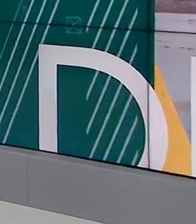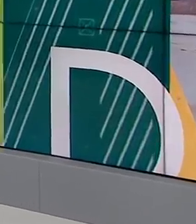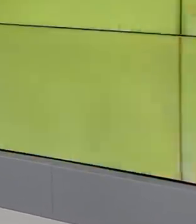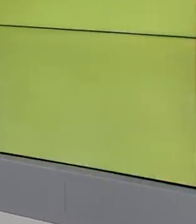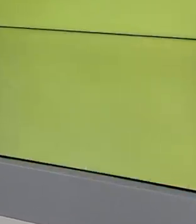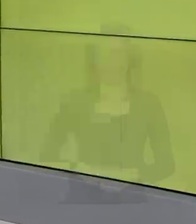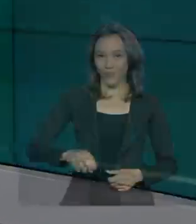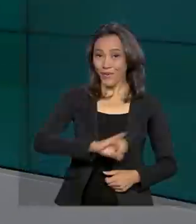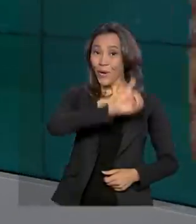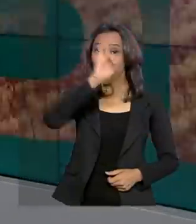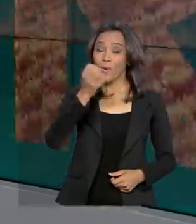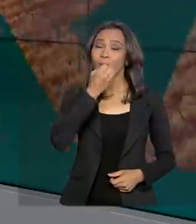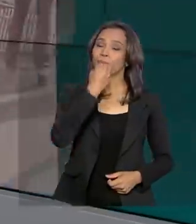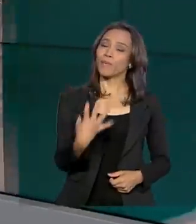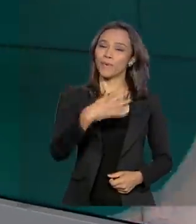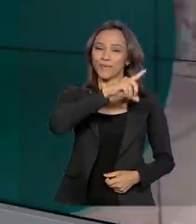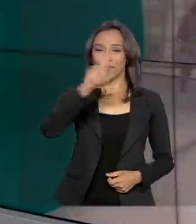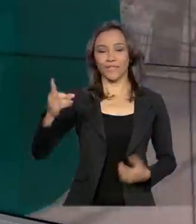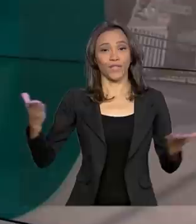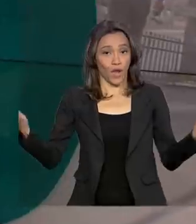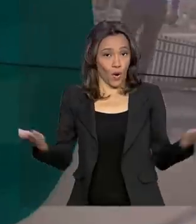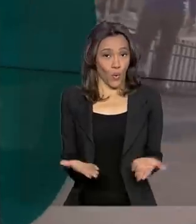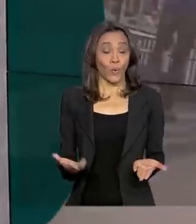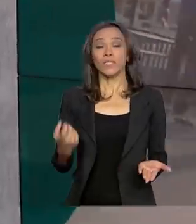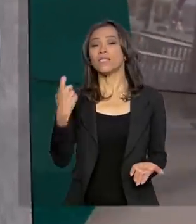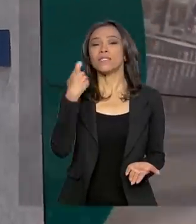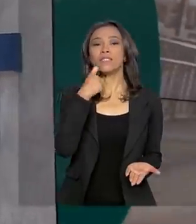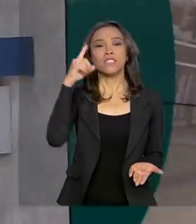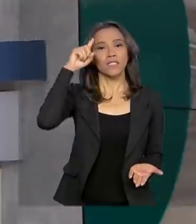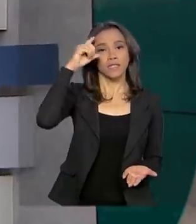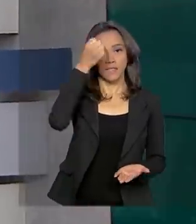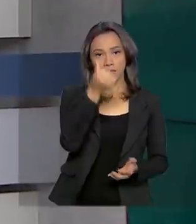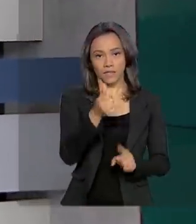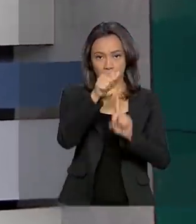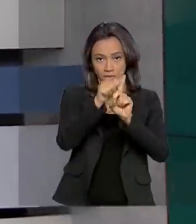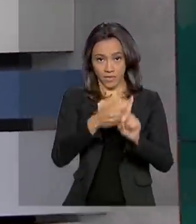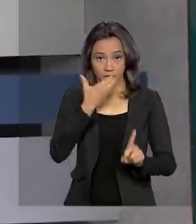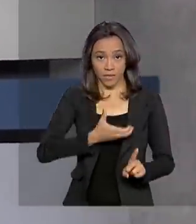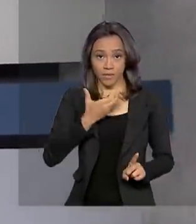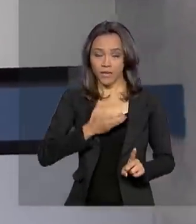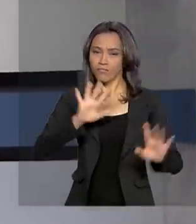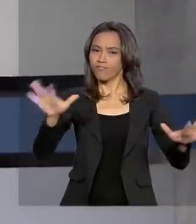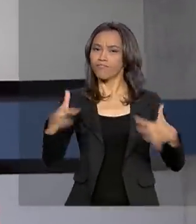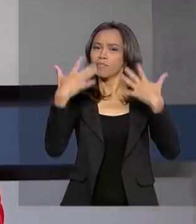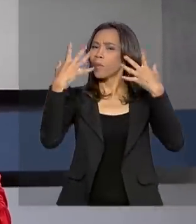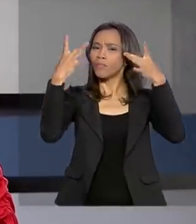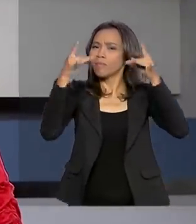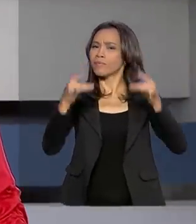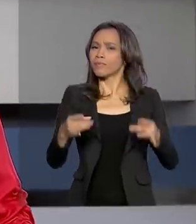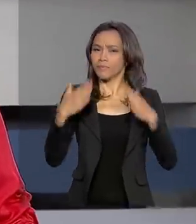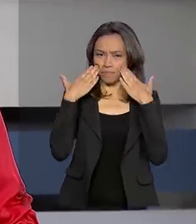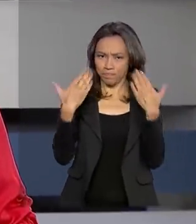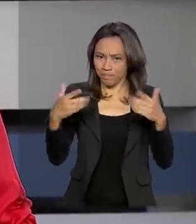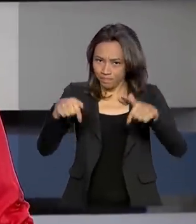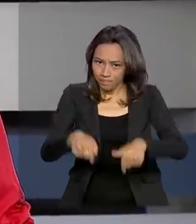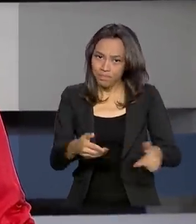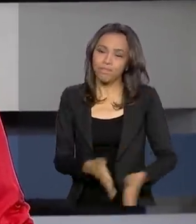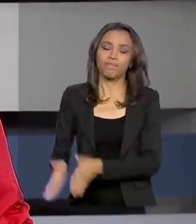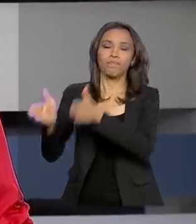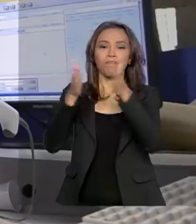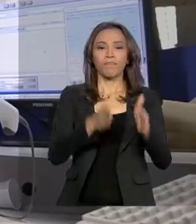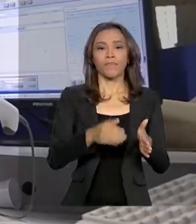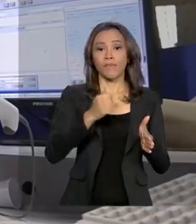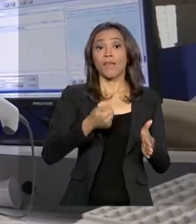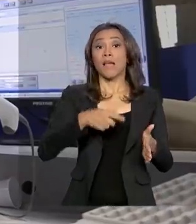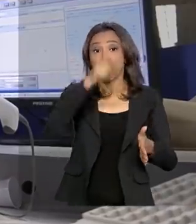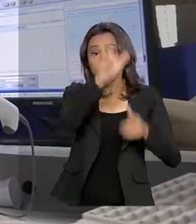Olá, bom dia pra você. Hoje é sexta-feira, 6 de dezembro. Veja agora os destaques do Brasil em dia. Trabalhadores